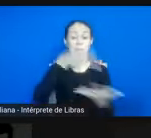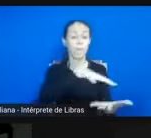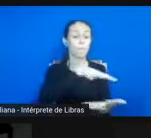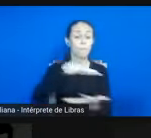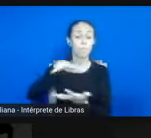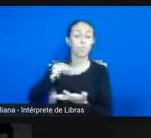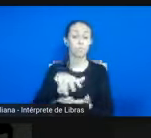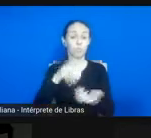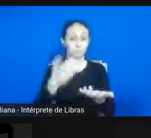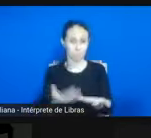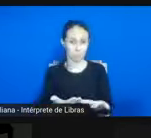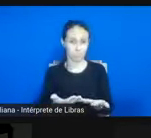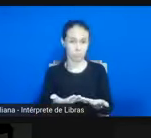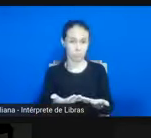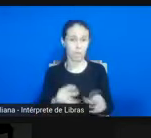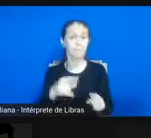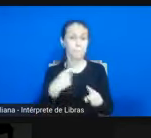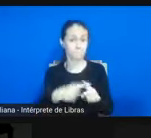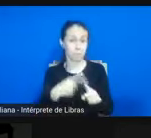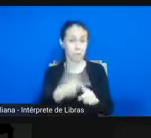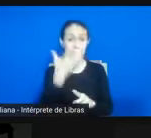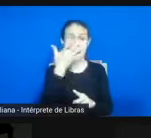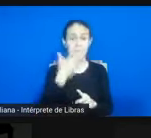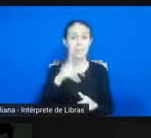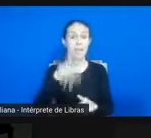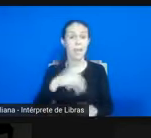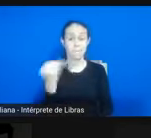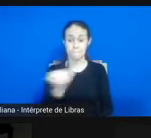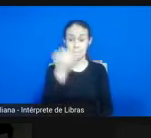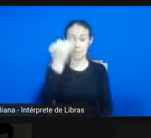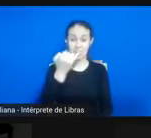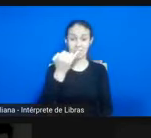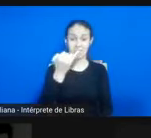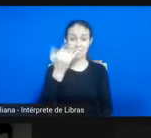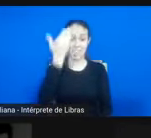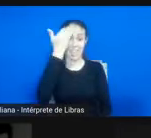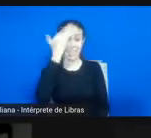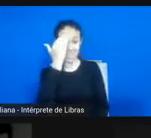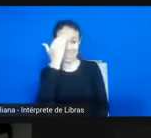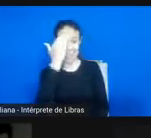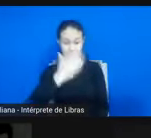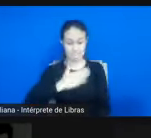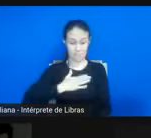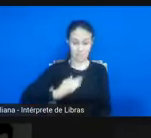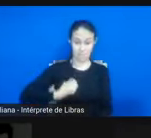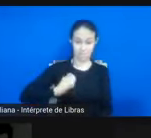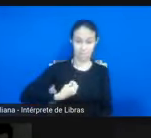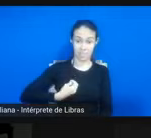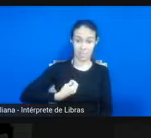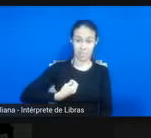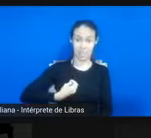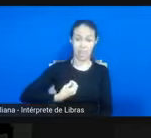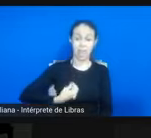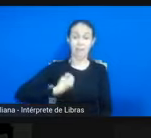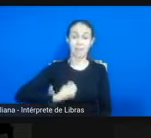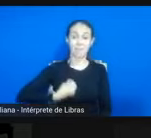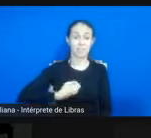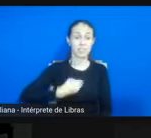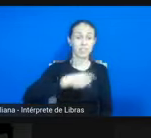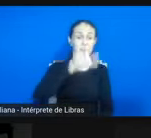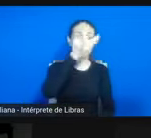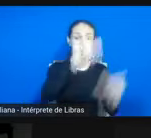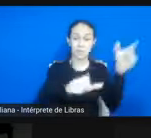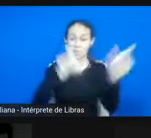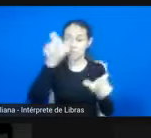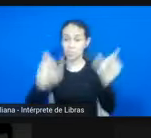a ideia aqui é eles compreendam a sua existência do outro, dos diferentes grupos sociais, saiam um pouco do seu núcleo